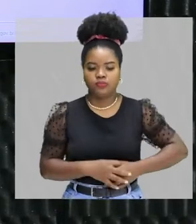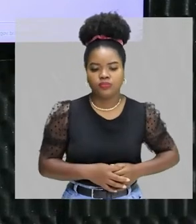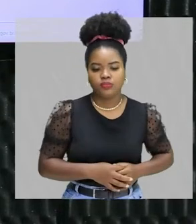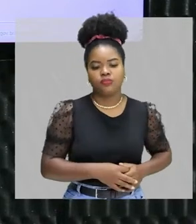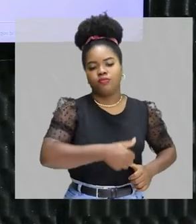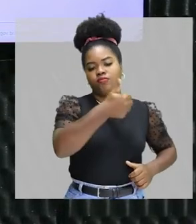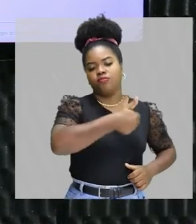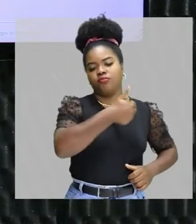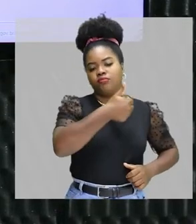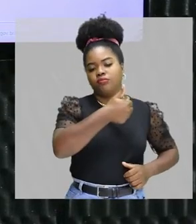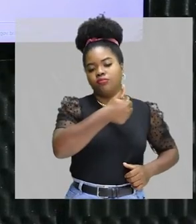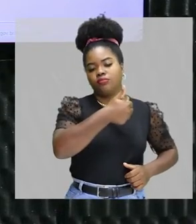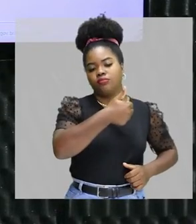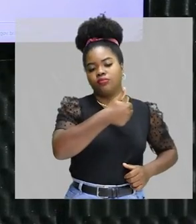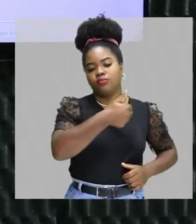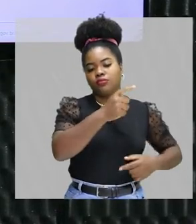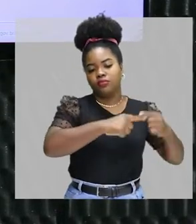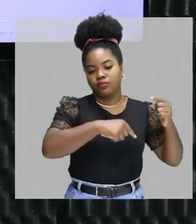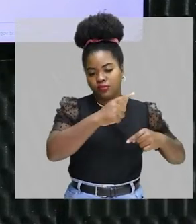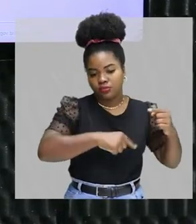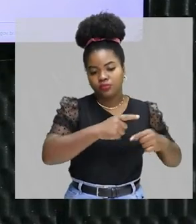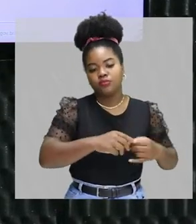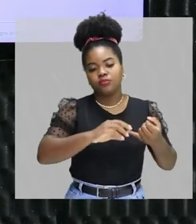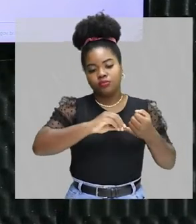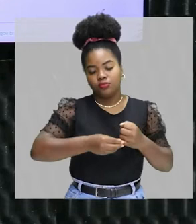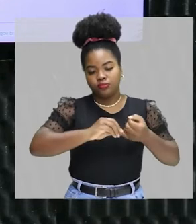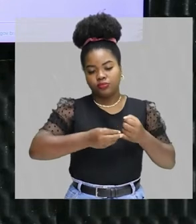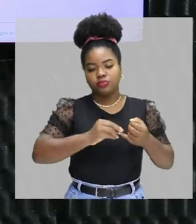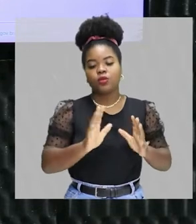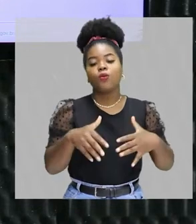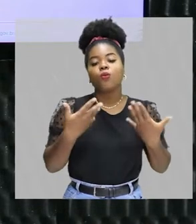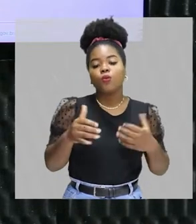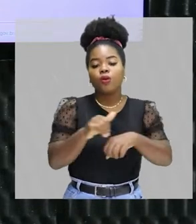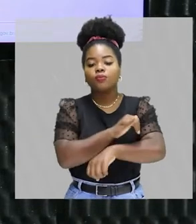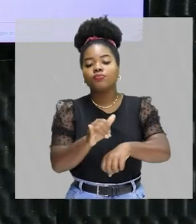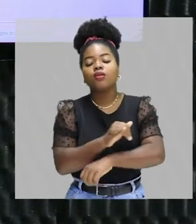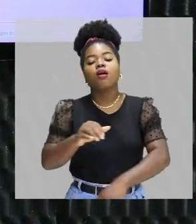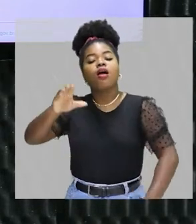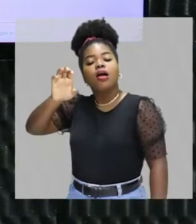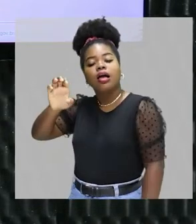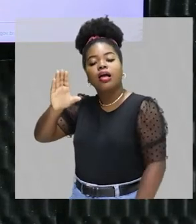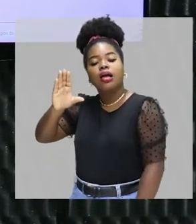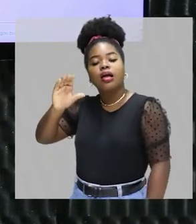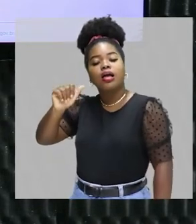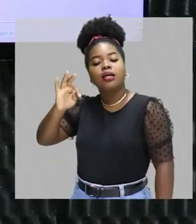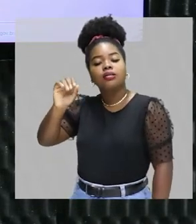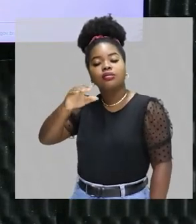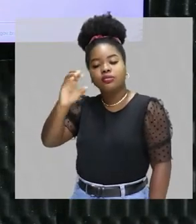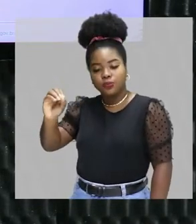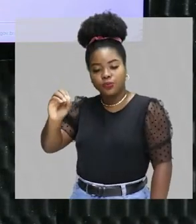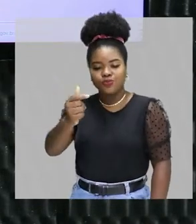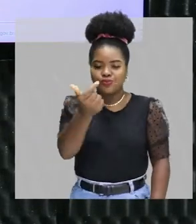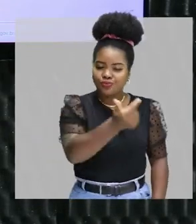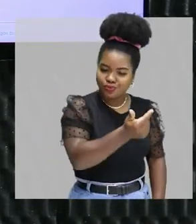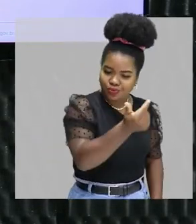na primeira etapa, é o material separado, os grãos de feijão. Qual foi a técnica? Catação. No segundo momento,